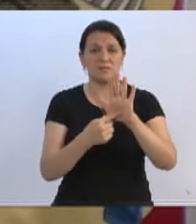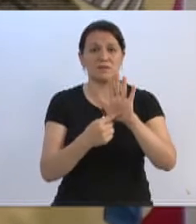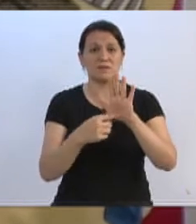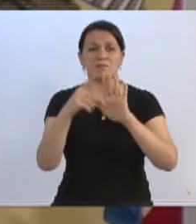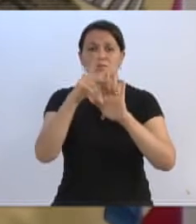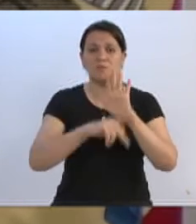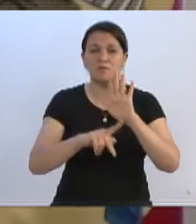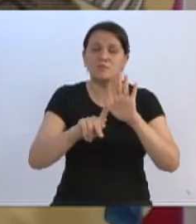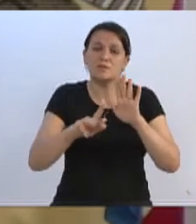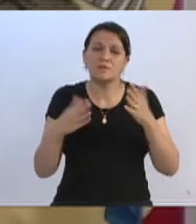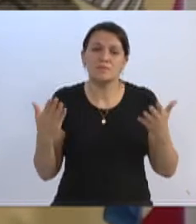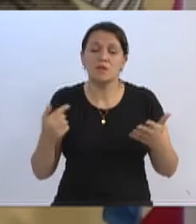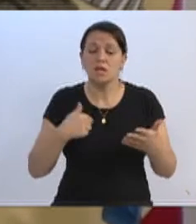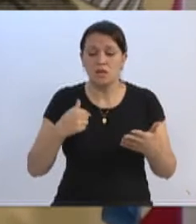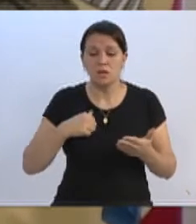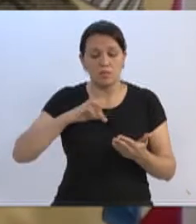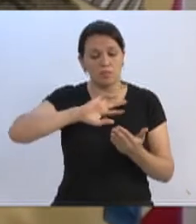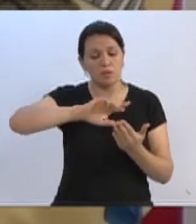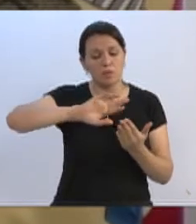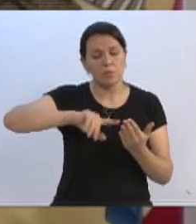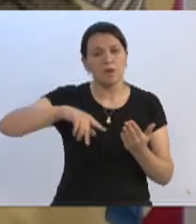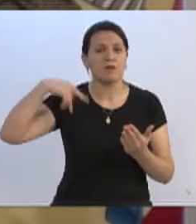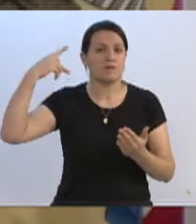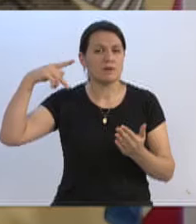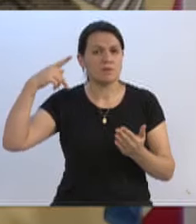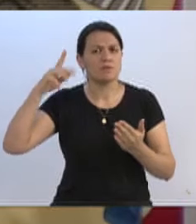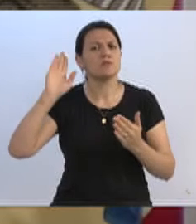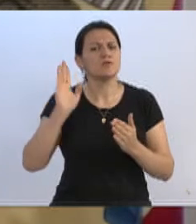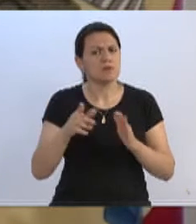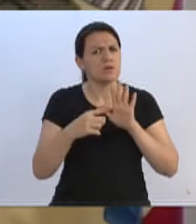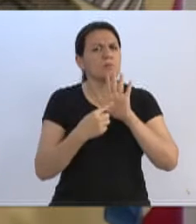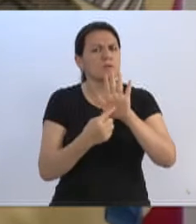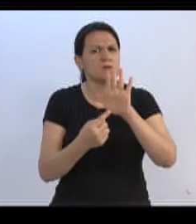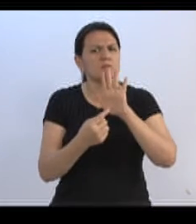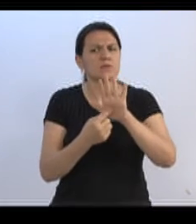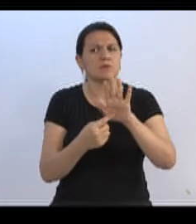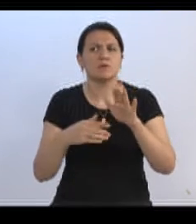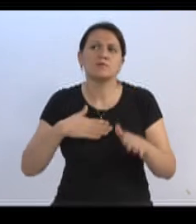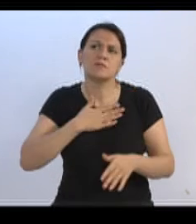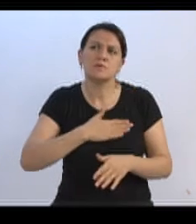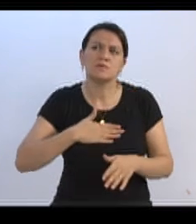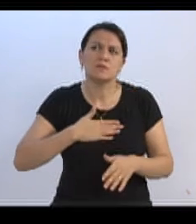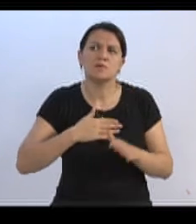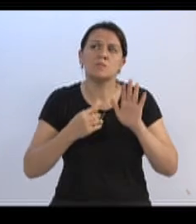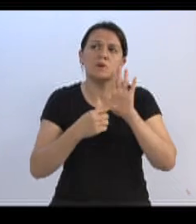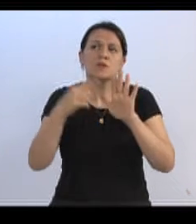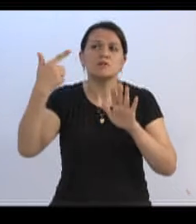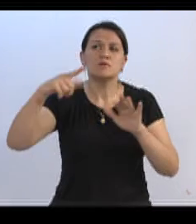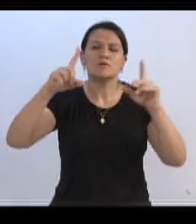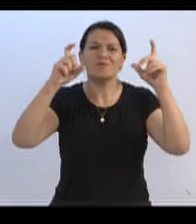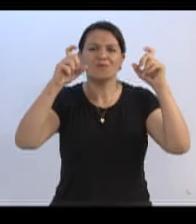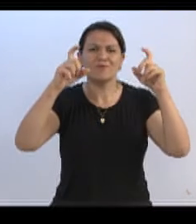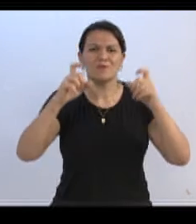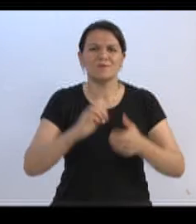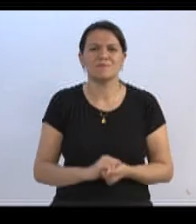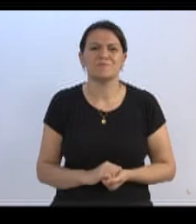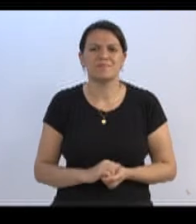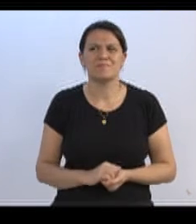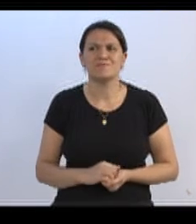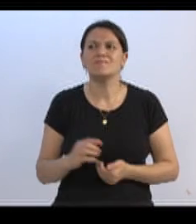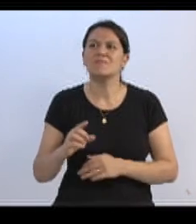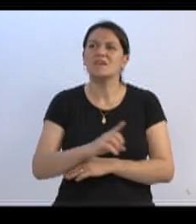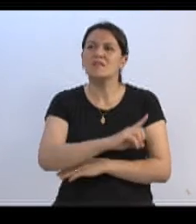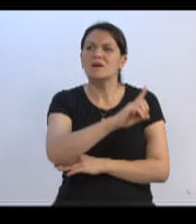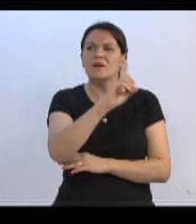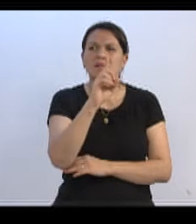iniciativas. Então, eu e demais vereadores aqui temos apresentado essa iniciativa. Eu gostaria que reprisasse a foto. Aí está, a data já está lá.